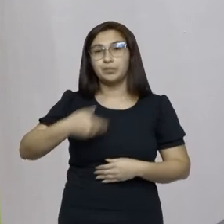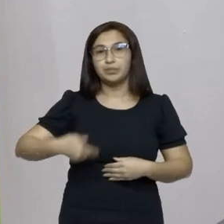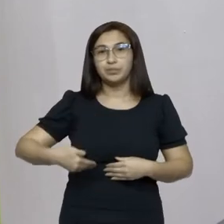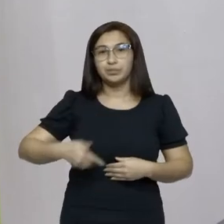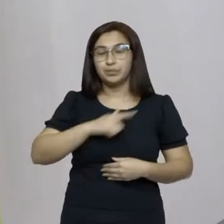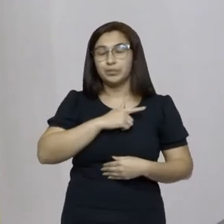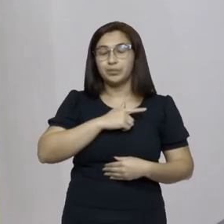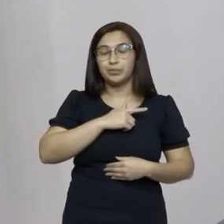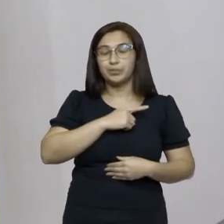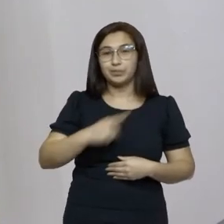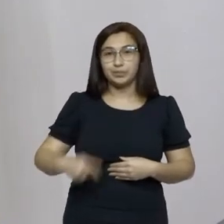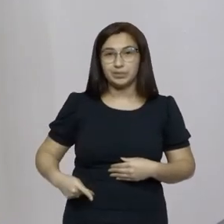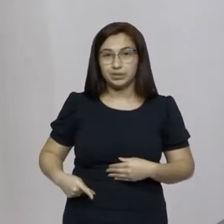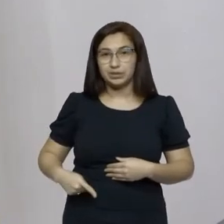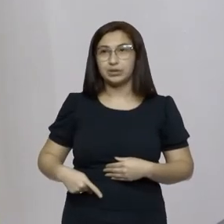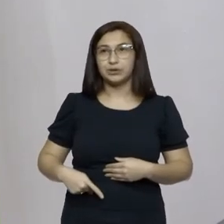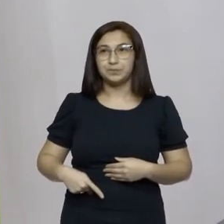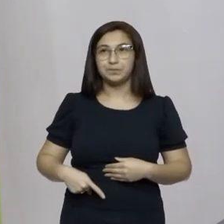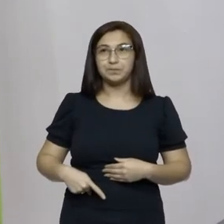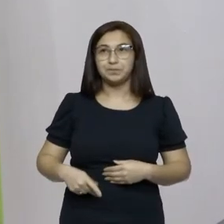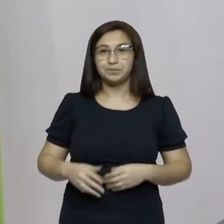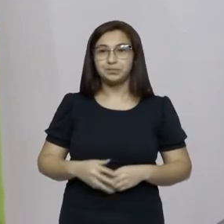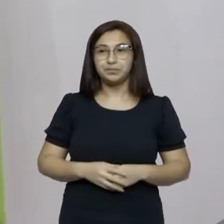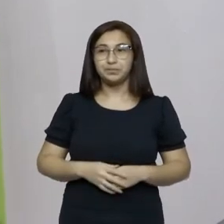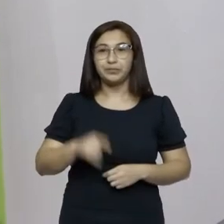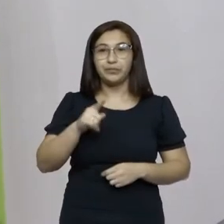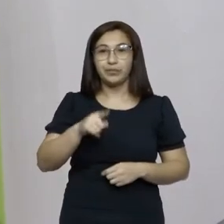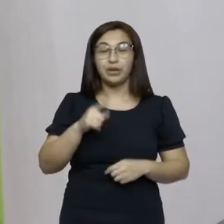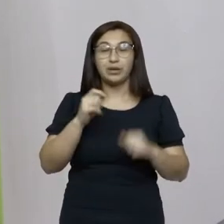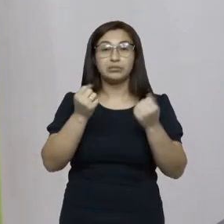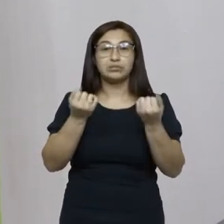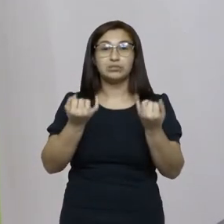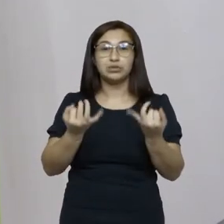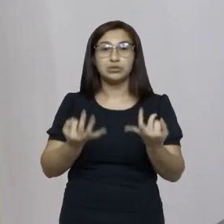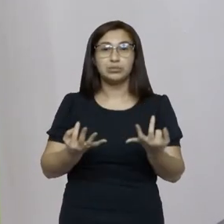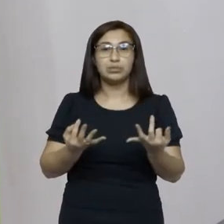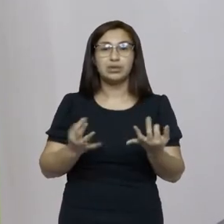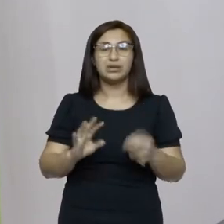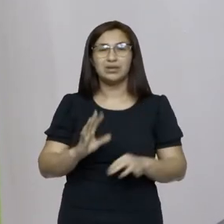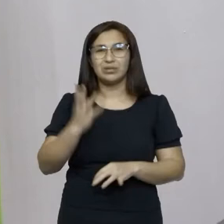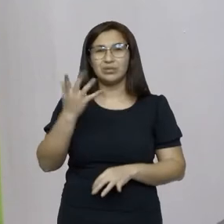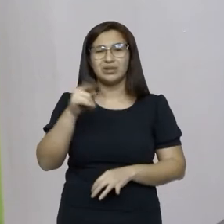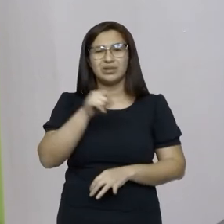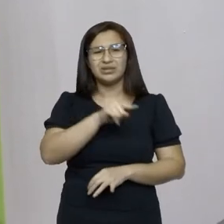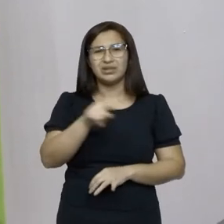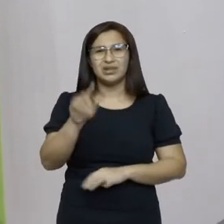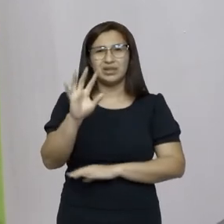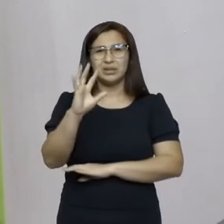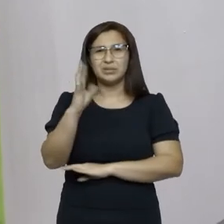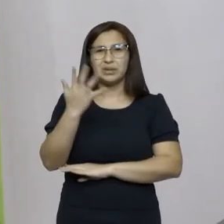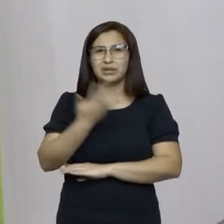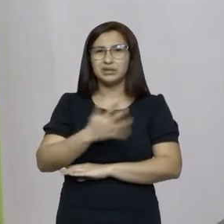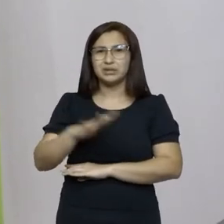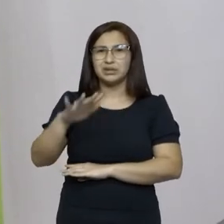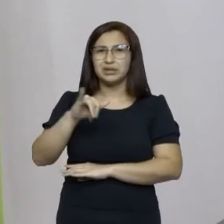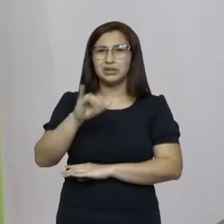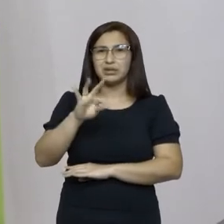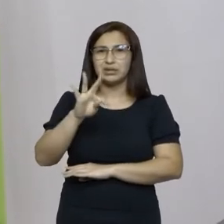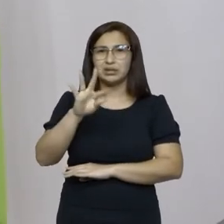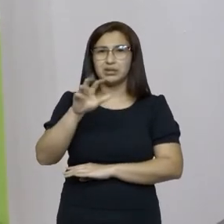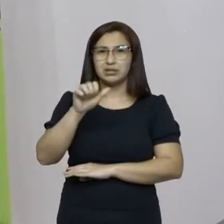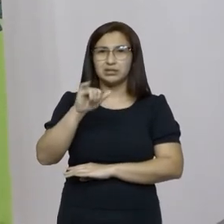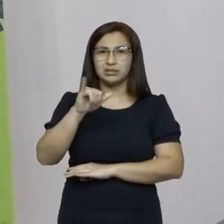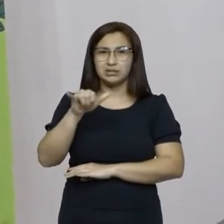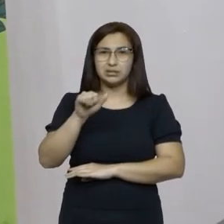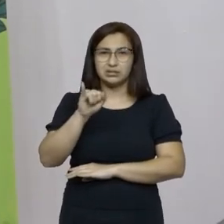o documento onde fala sobre a situação que se encontra na nossa região aqui Parque Nacional Série Itajaí que envolve o município